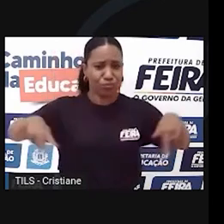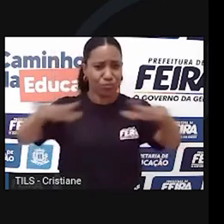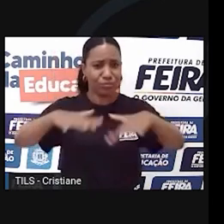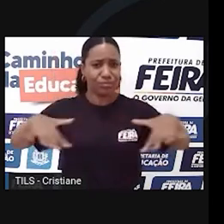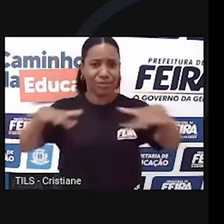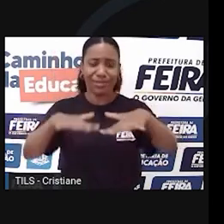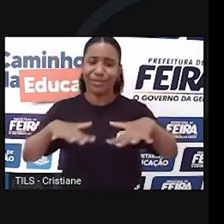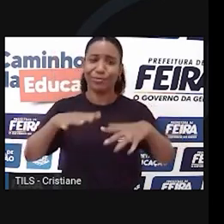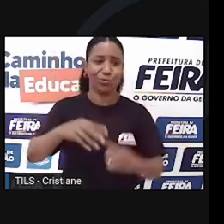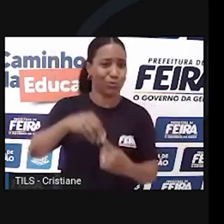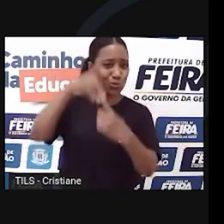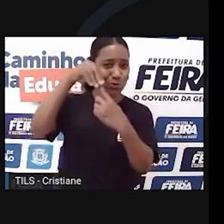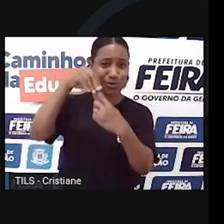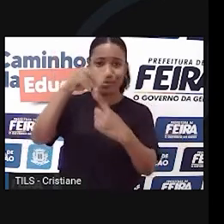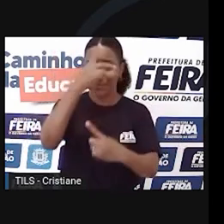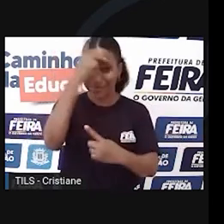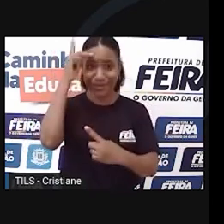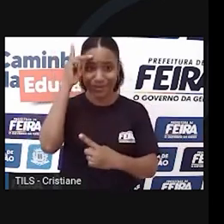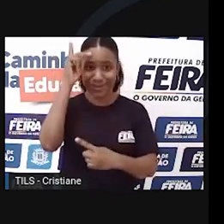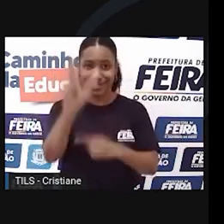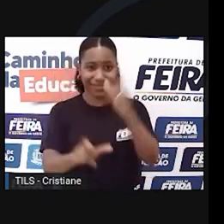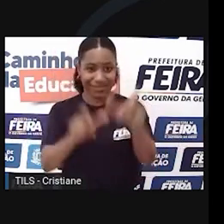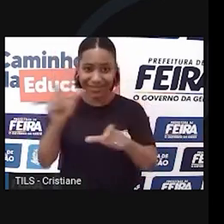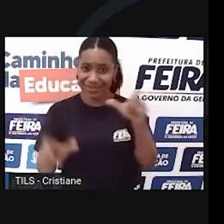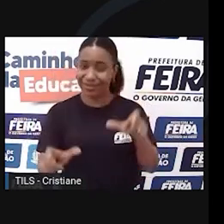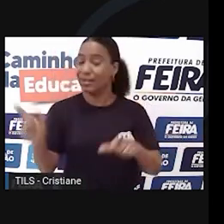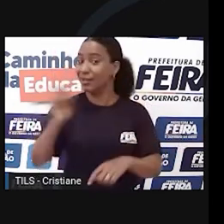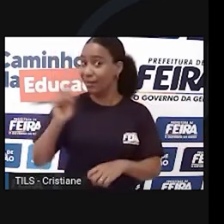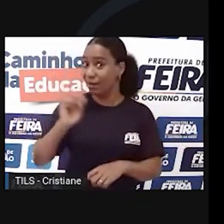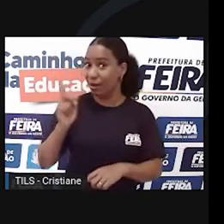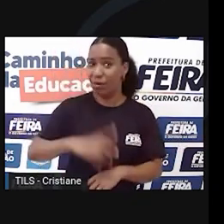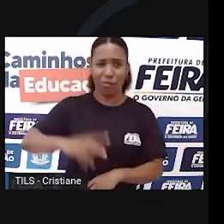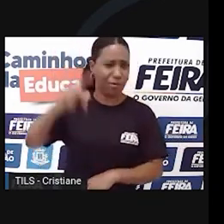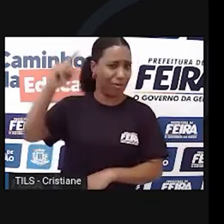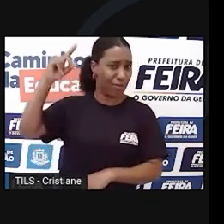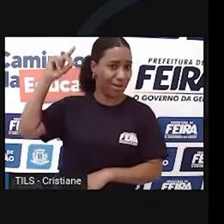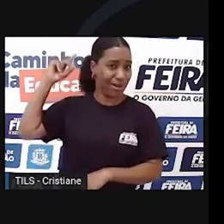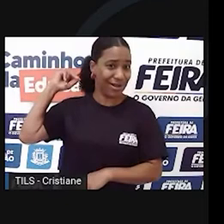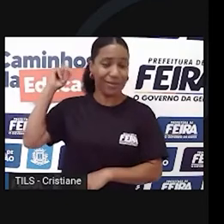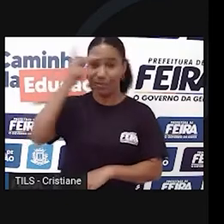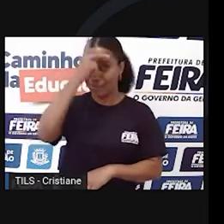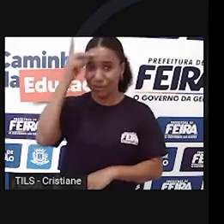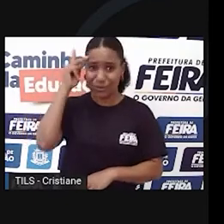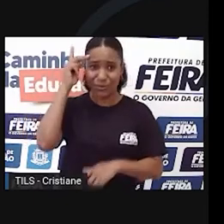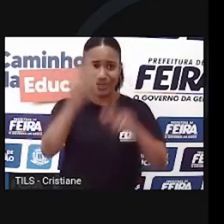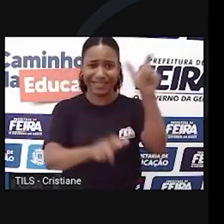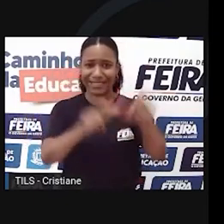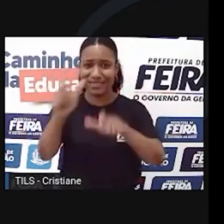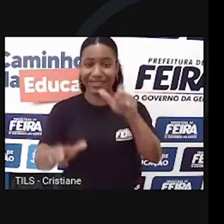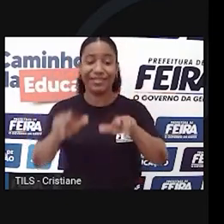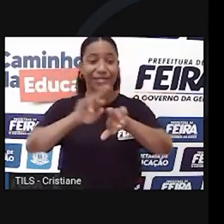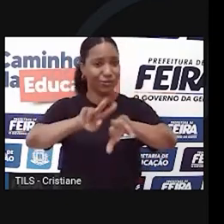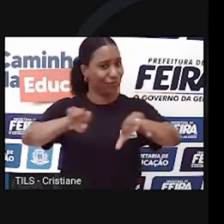planeta, mas essa é uma realidade recente. Durante milhares de anos, nossa espécie conviveu com diversos tipos de humanos.